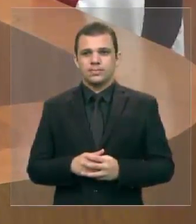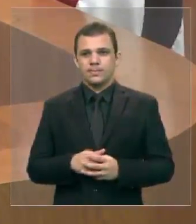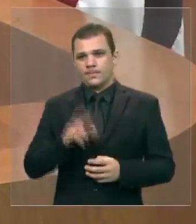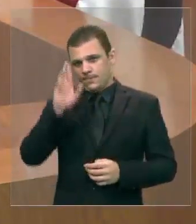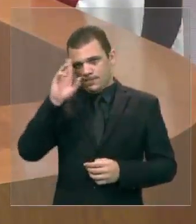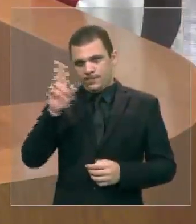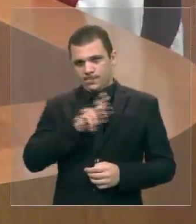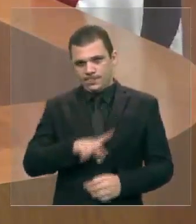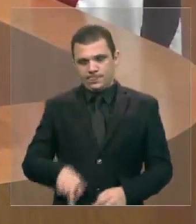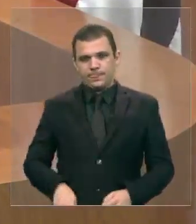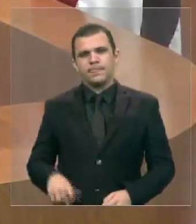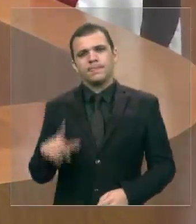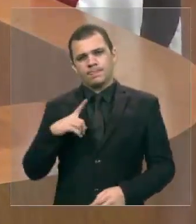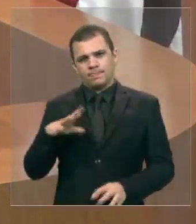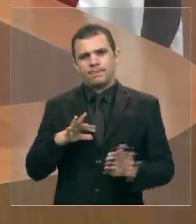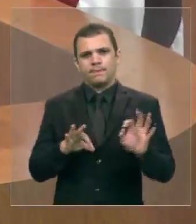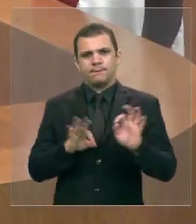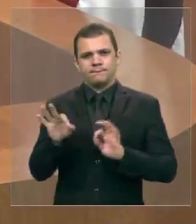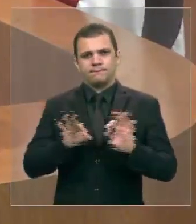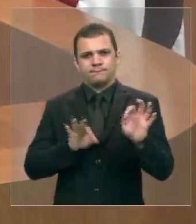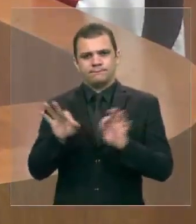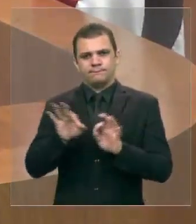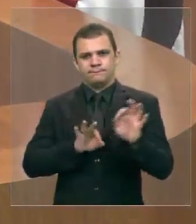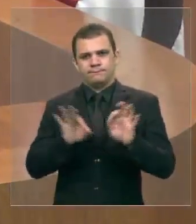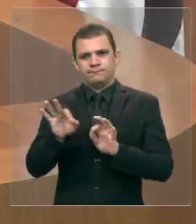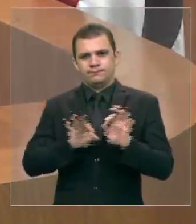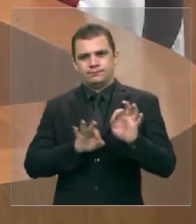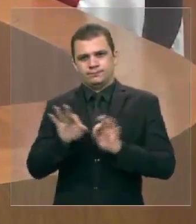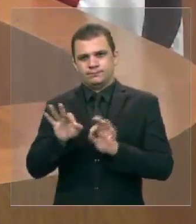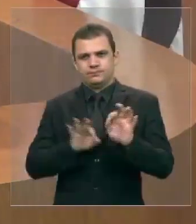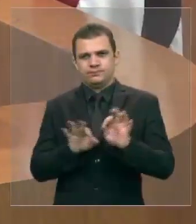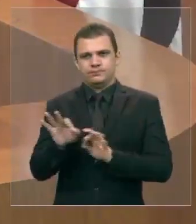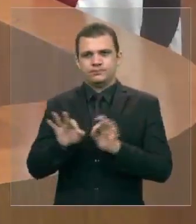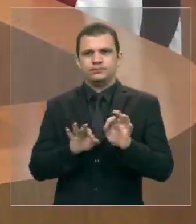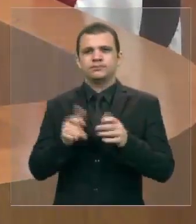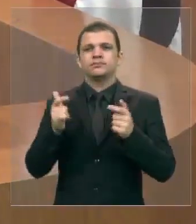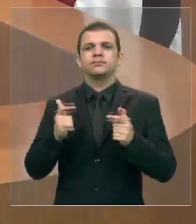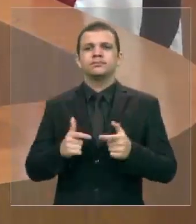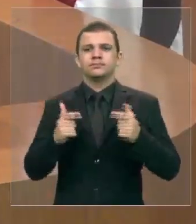sendo feito lá no...